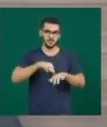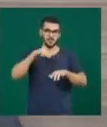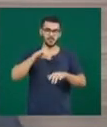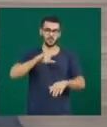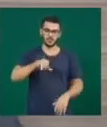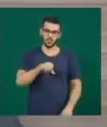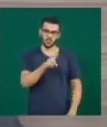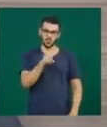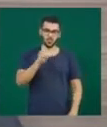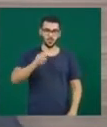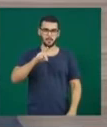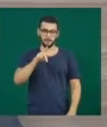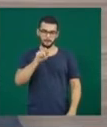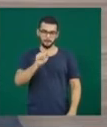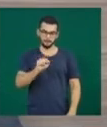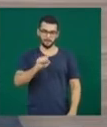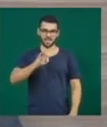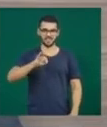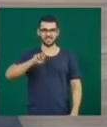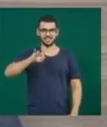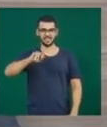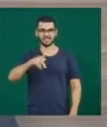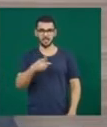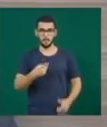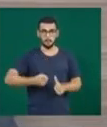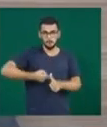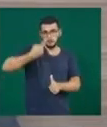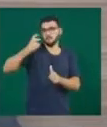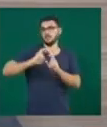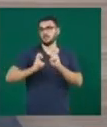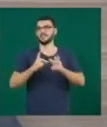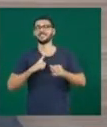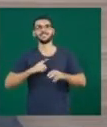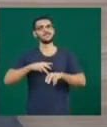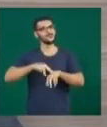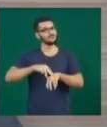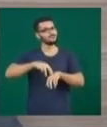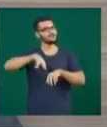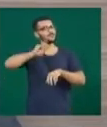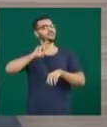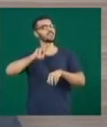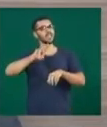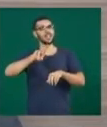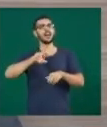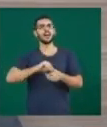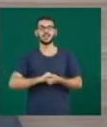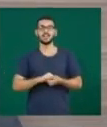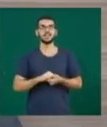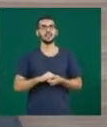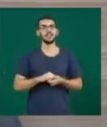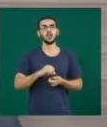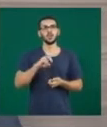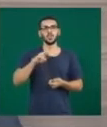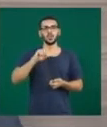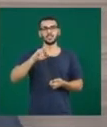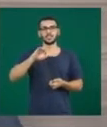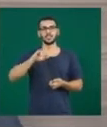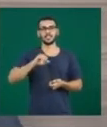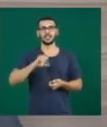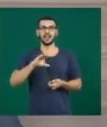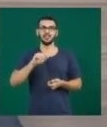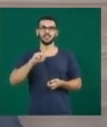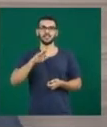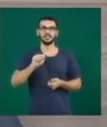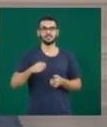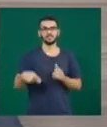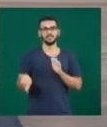Brasil, a receber um título de doutor honoris causa e foi concedido pela UFA em 2003. O evento é realizado em parceria com o Núcleo